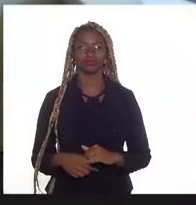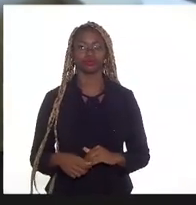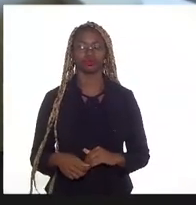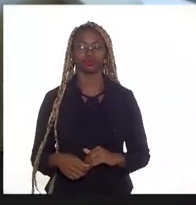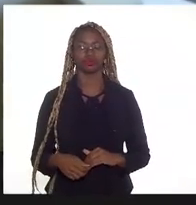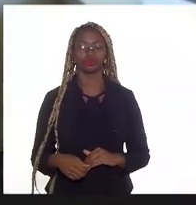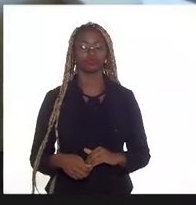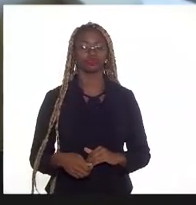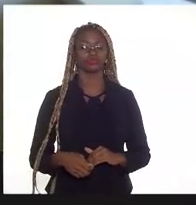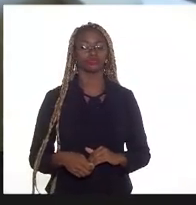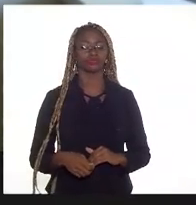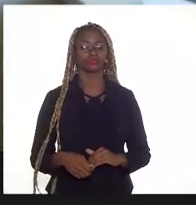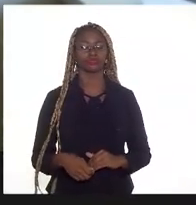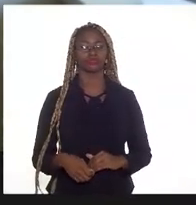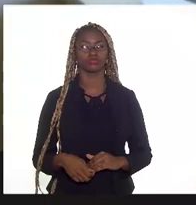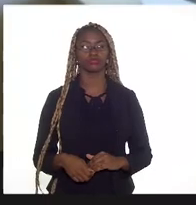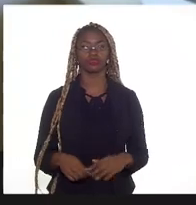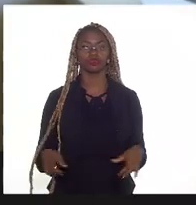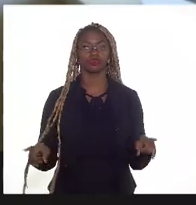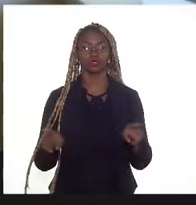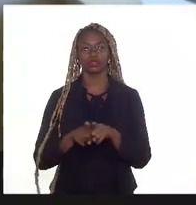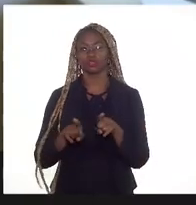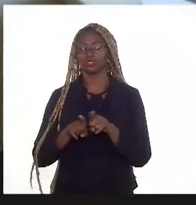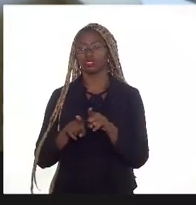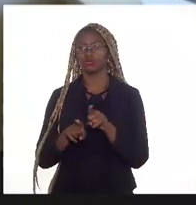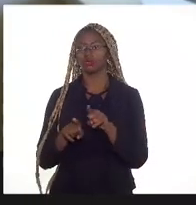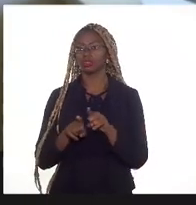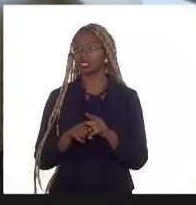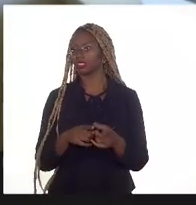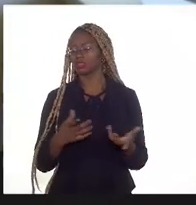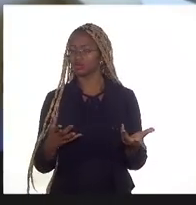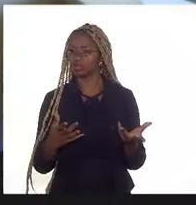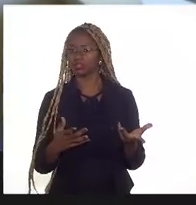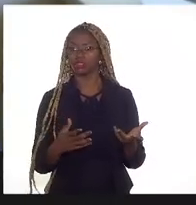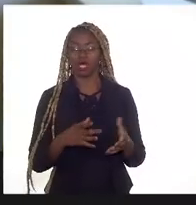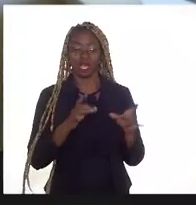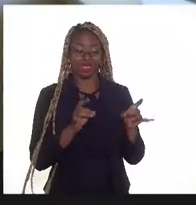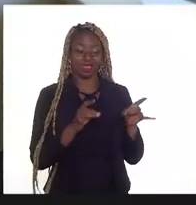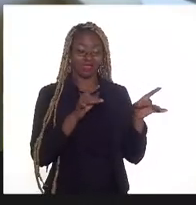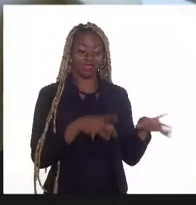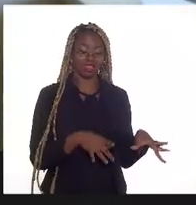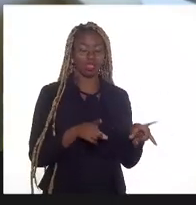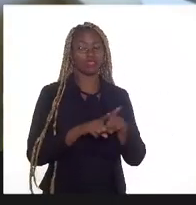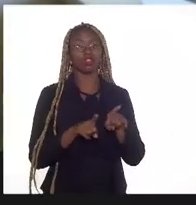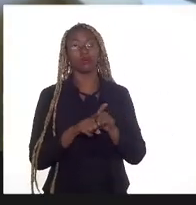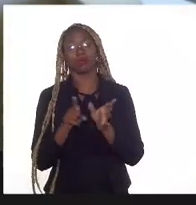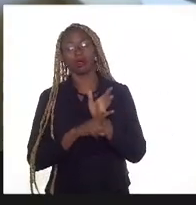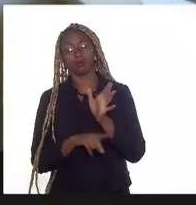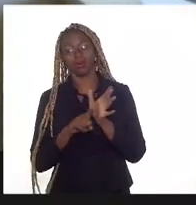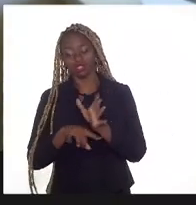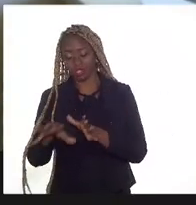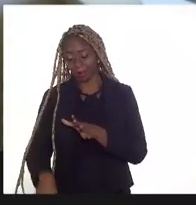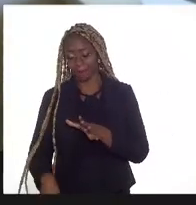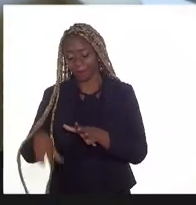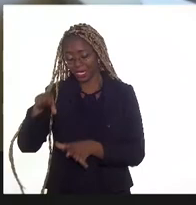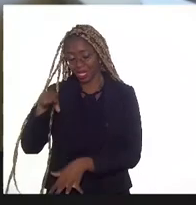E também ela abate a depreciação e abate a retirada desse material.